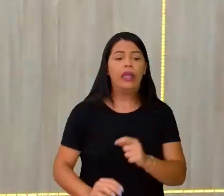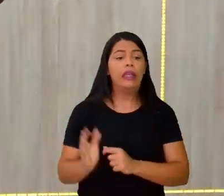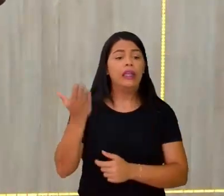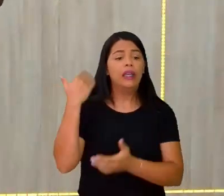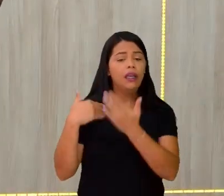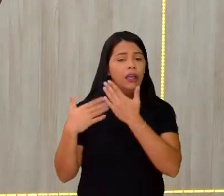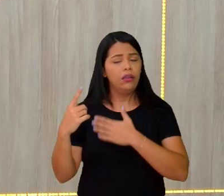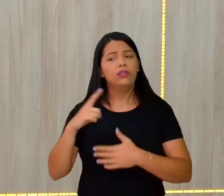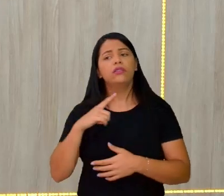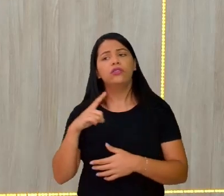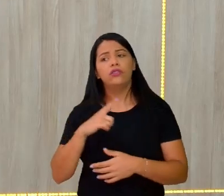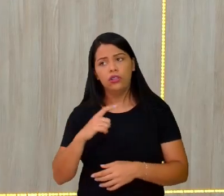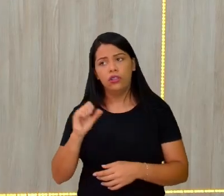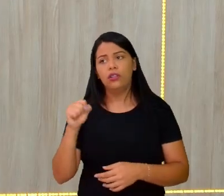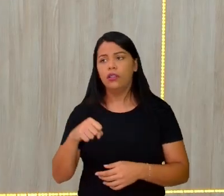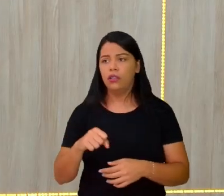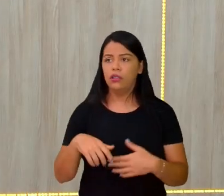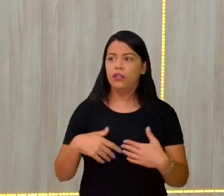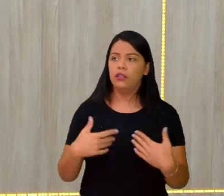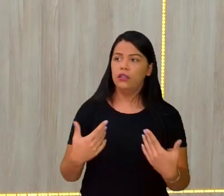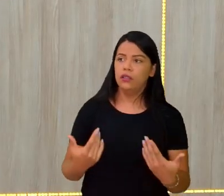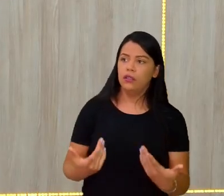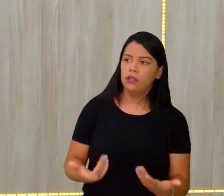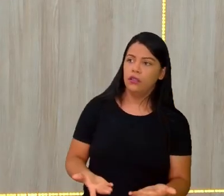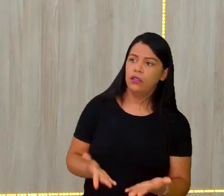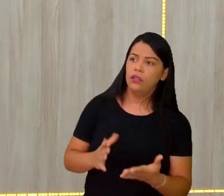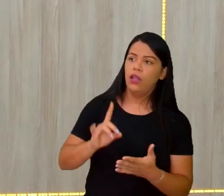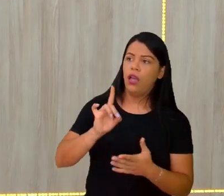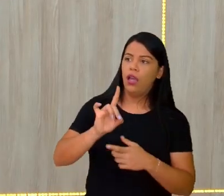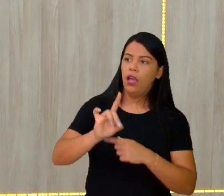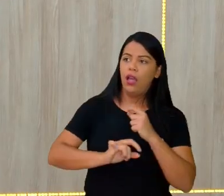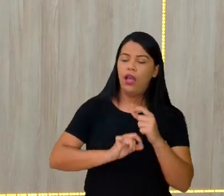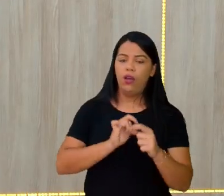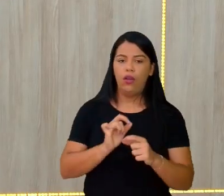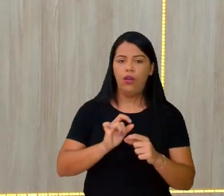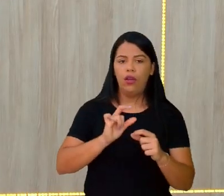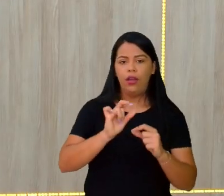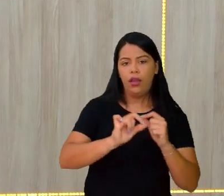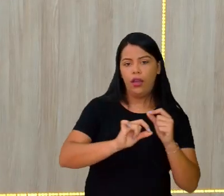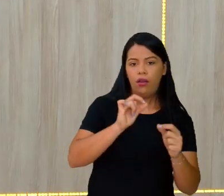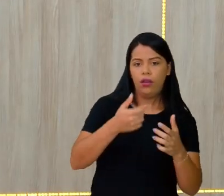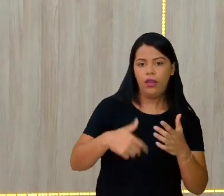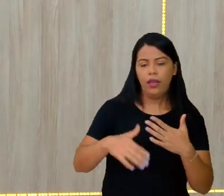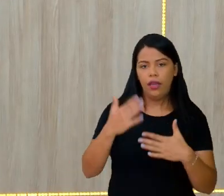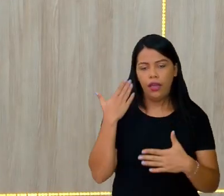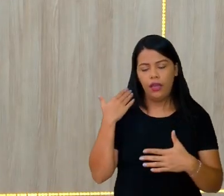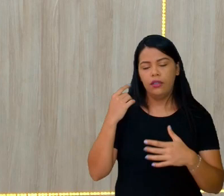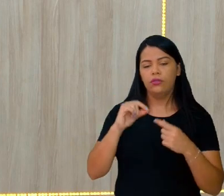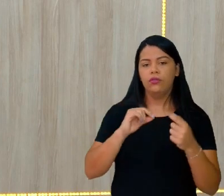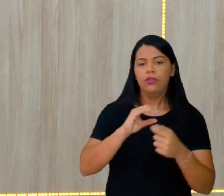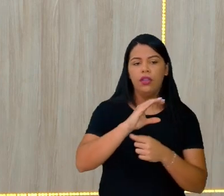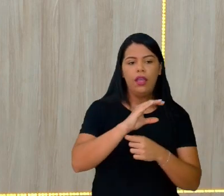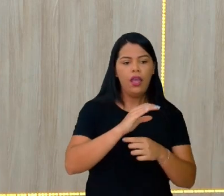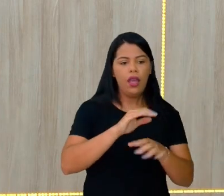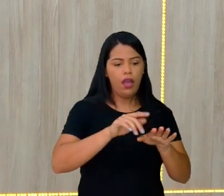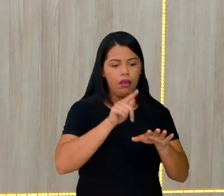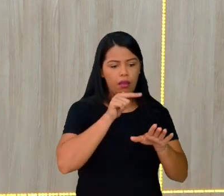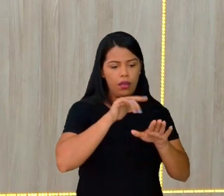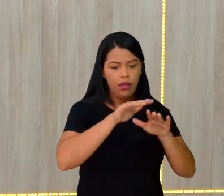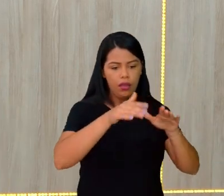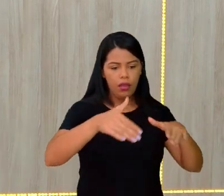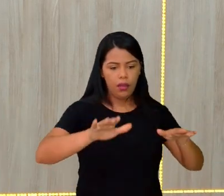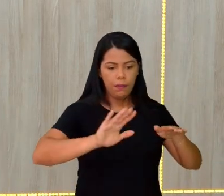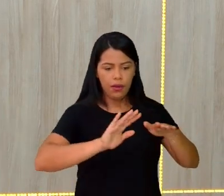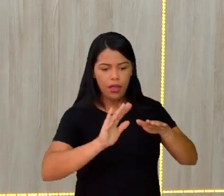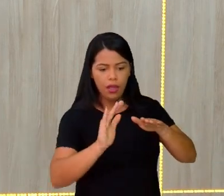é a costa brasileira semelhante à costa africana, né? Características